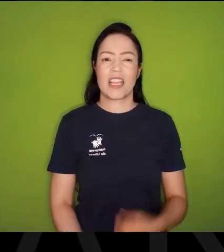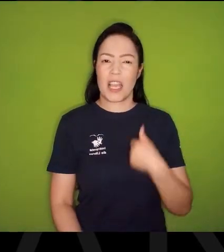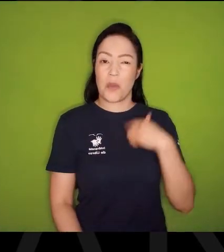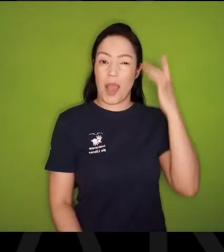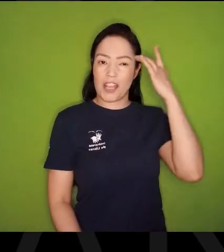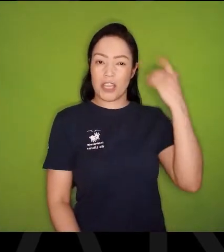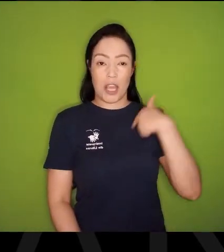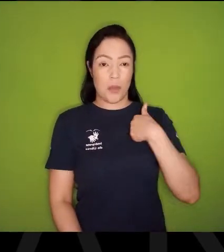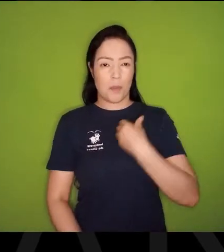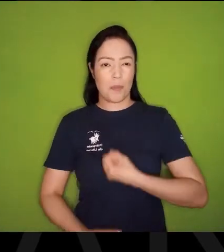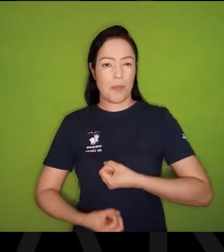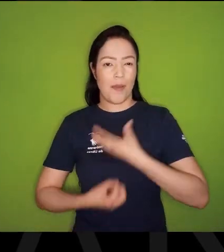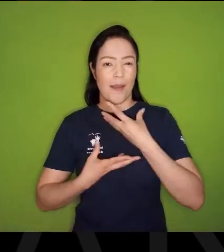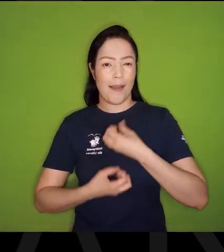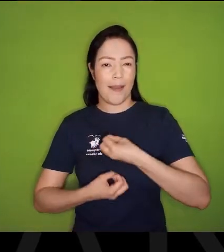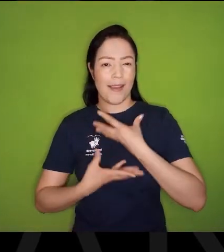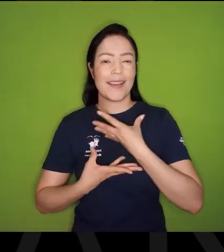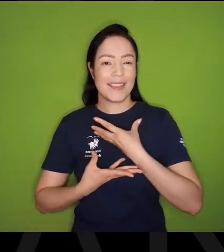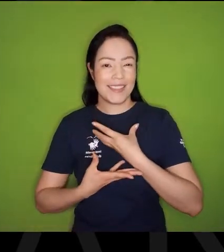poeta.